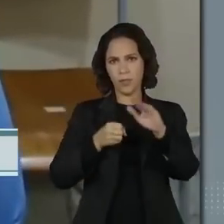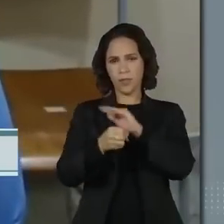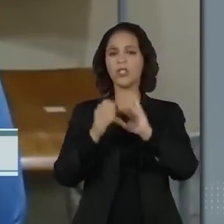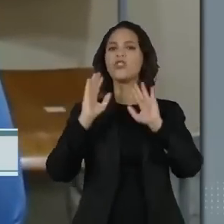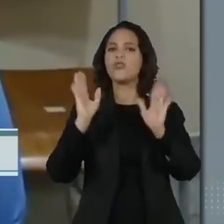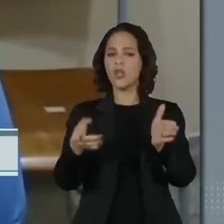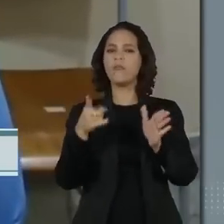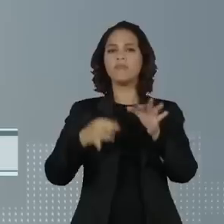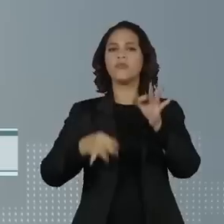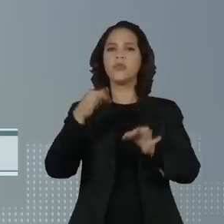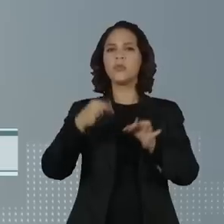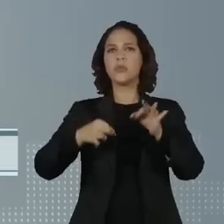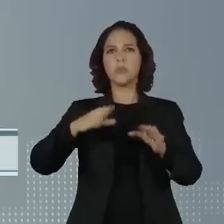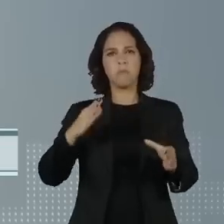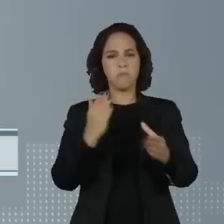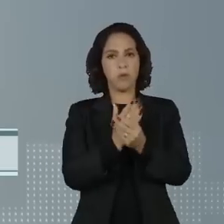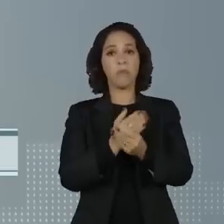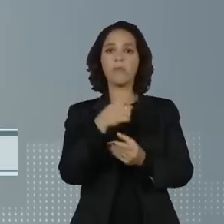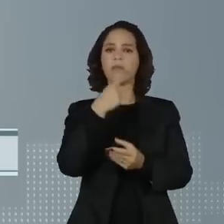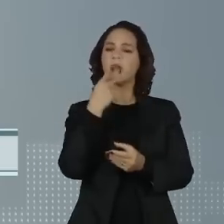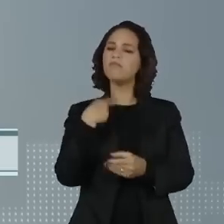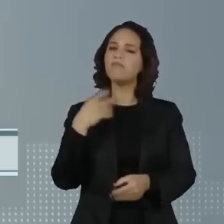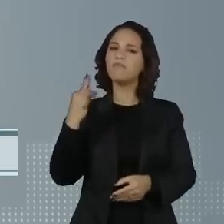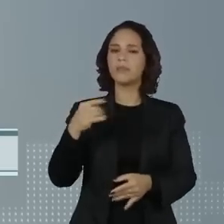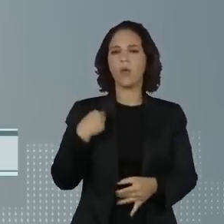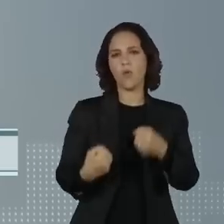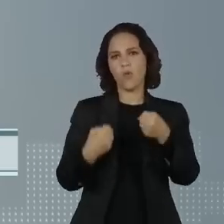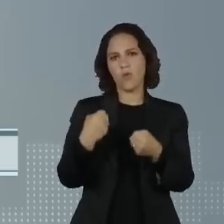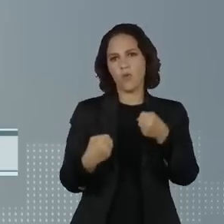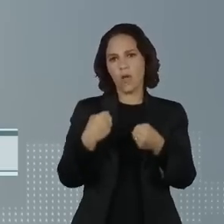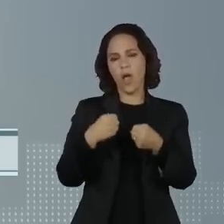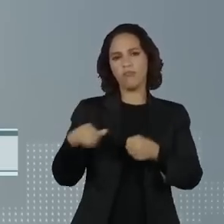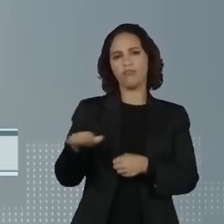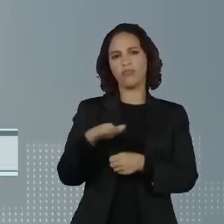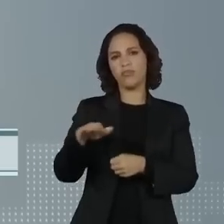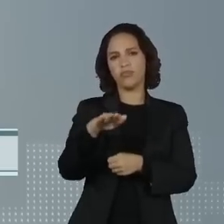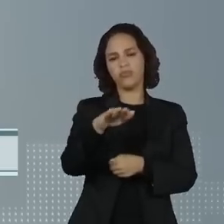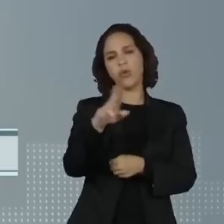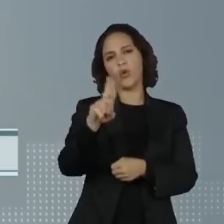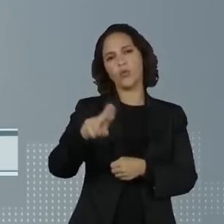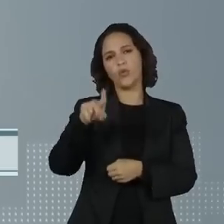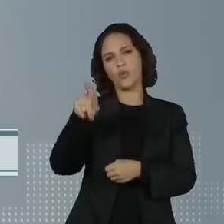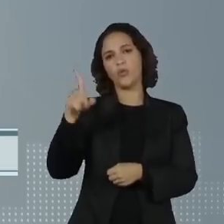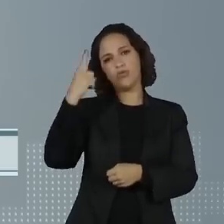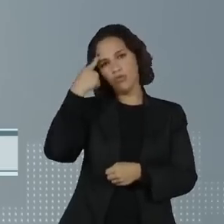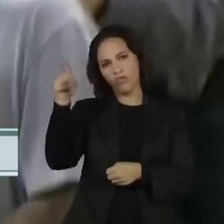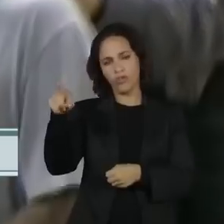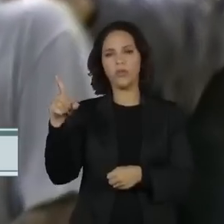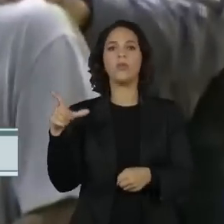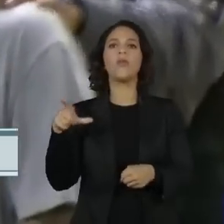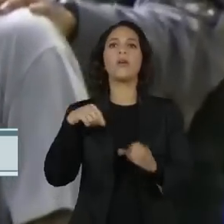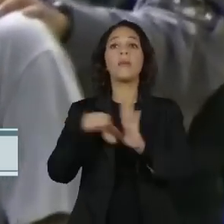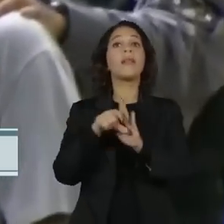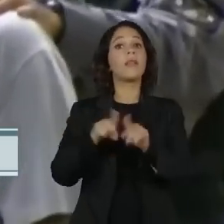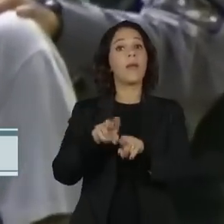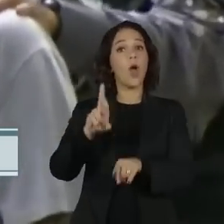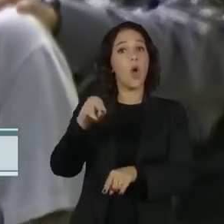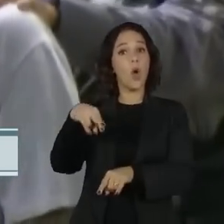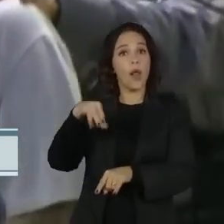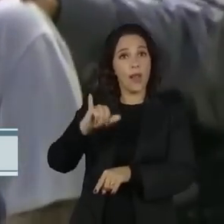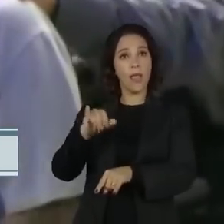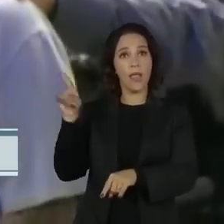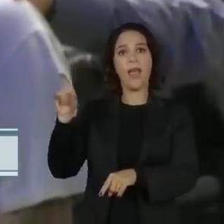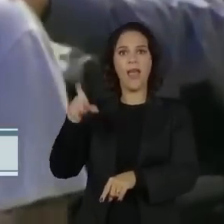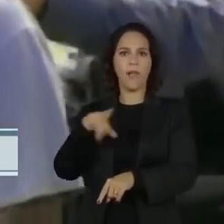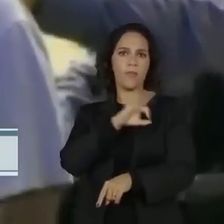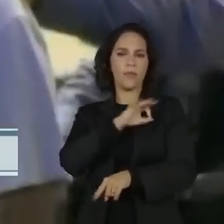homologada pela Justiça. Elcio confirmou que dirigiu o carro usado no crime e também afirmou que o ex-policial reformado Rony Lessa, que